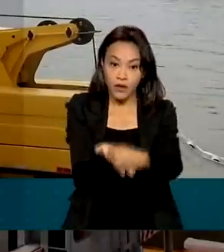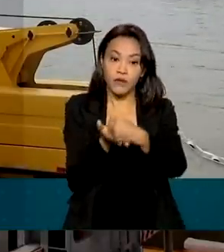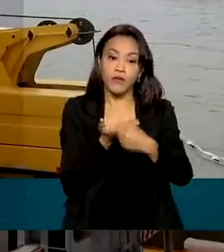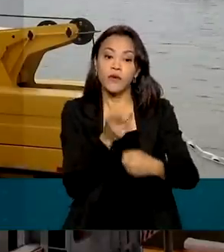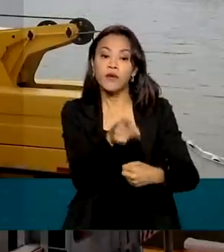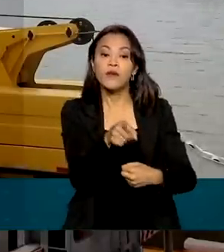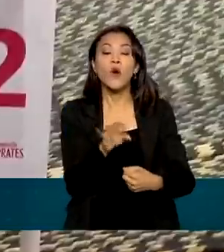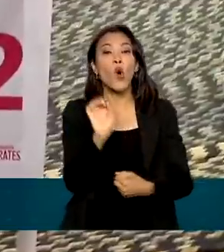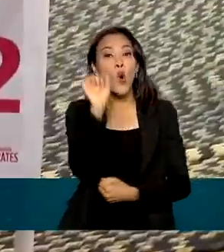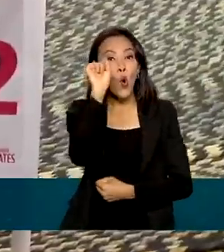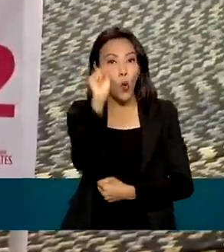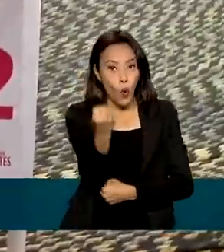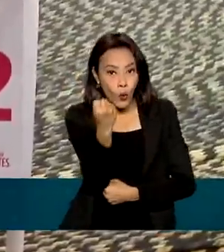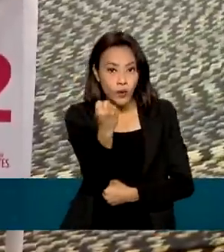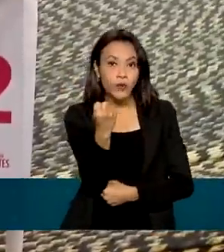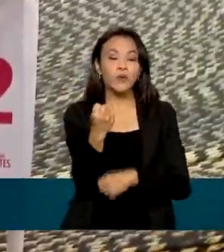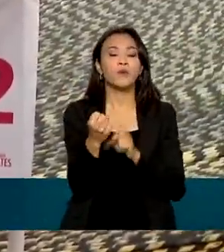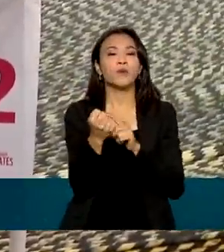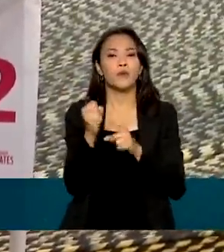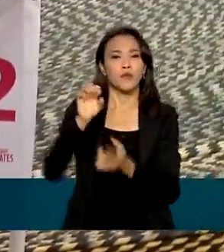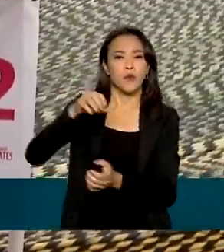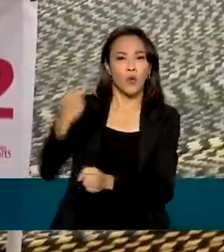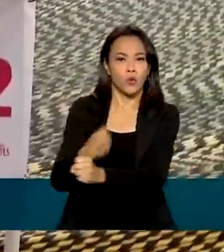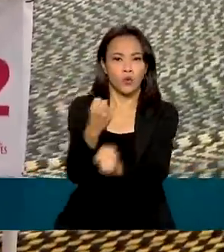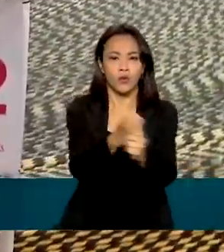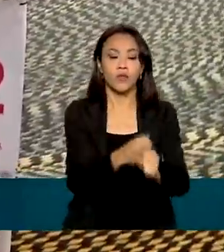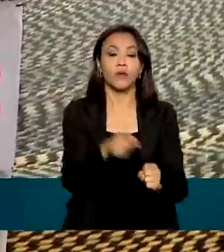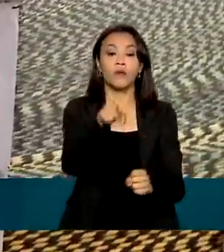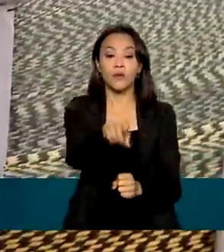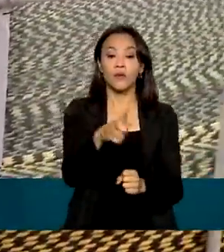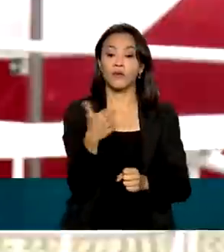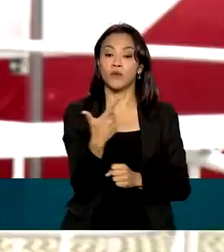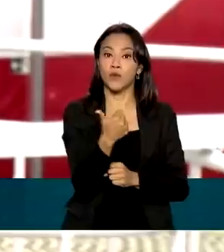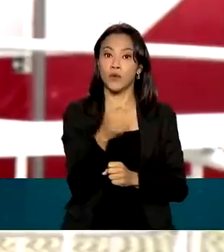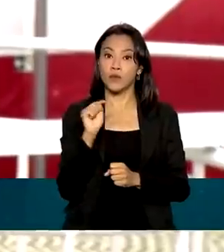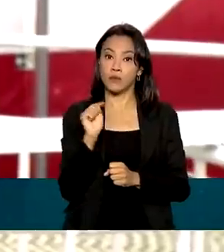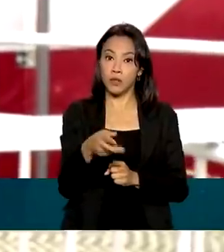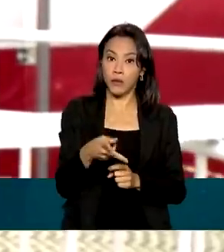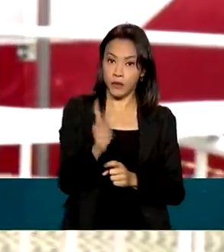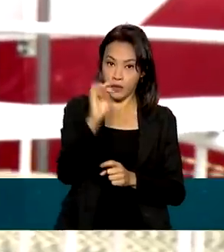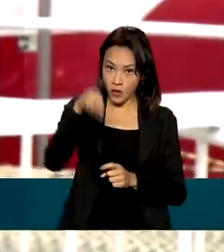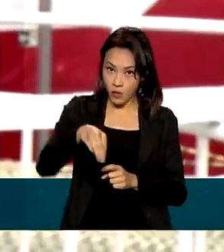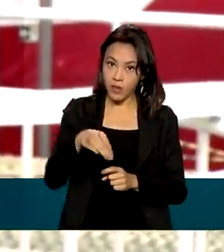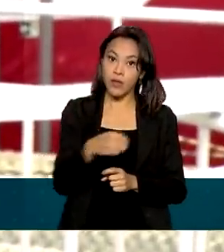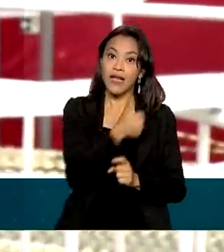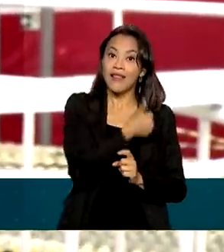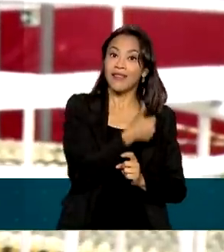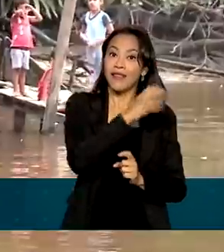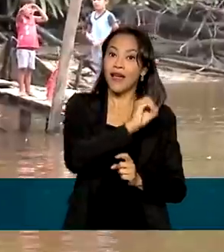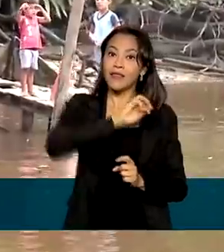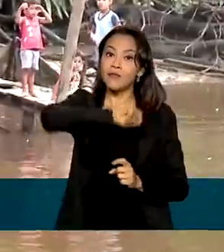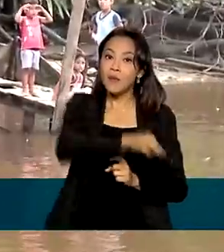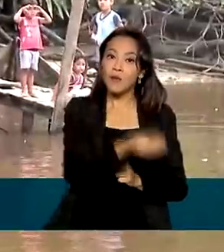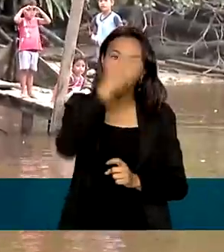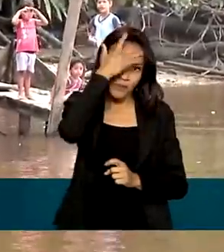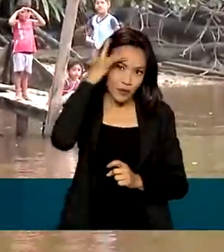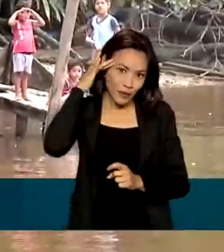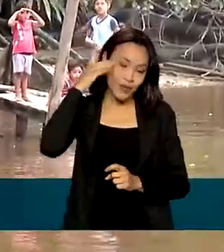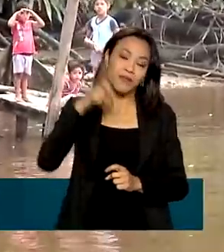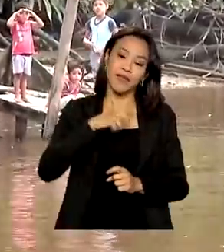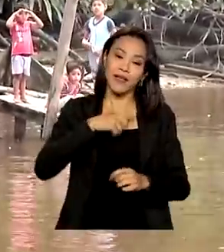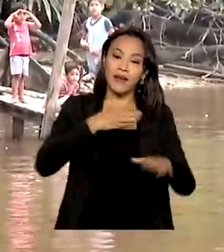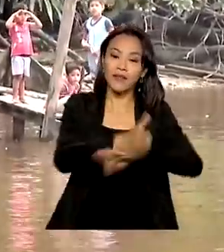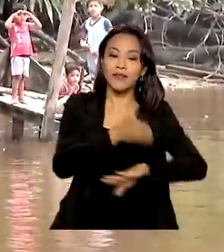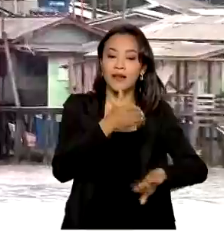oito infovias com 12 mil quilômetros de cabo de fibra ótica. Serão 10 milhões de brasileiros beneficiados em